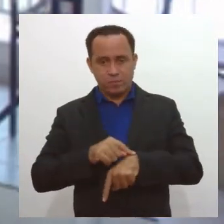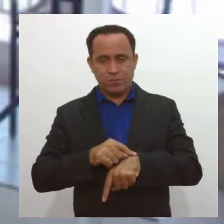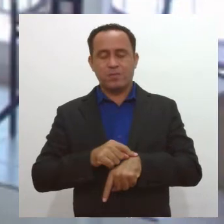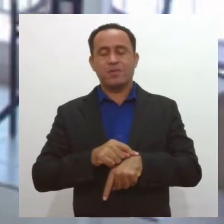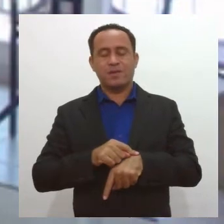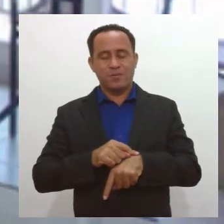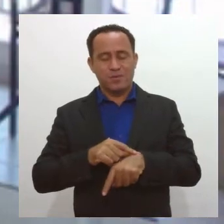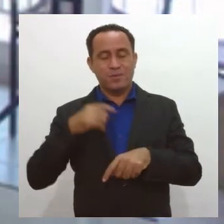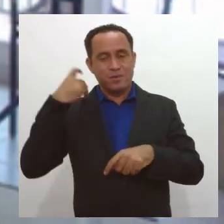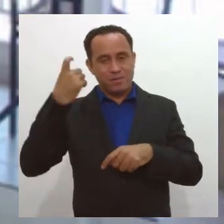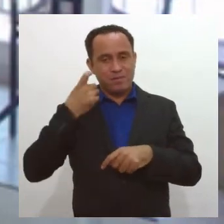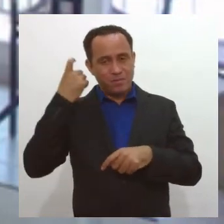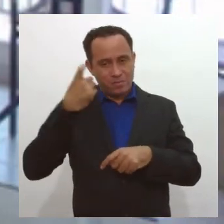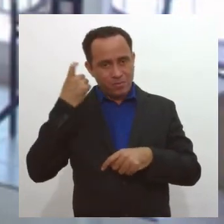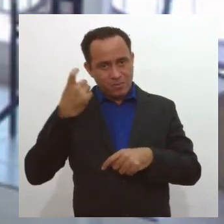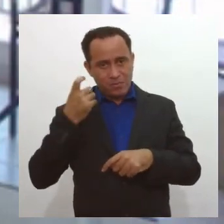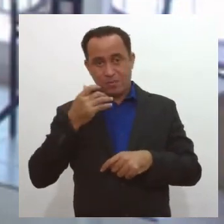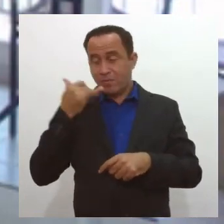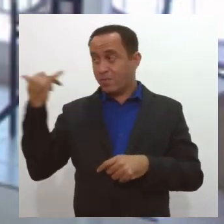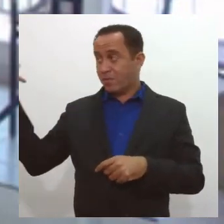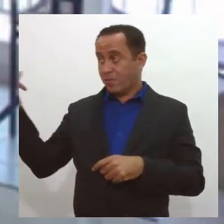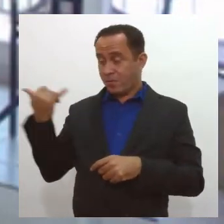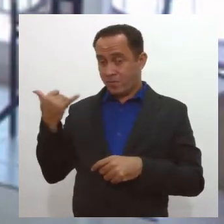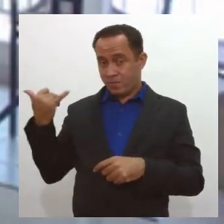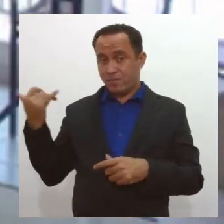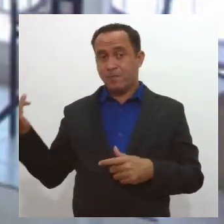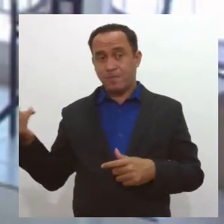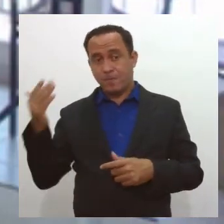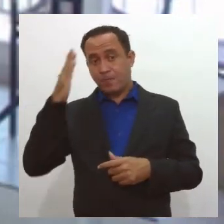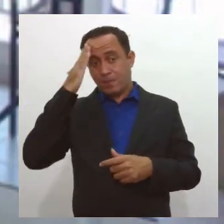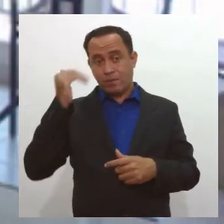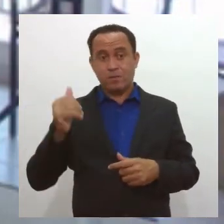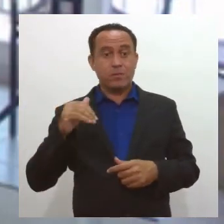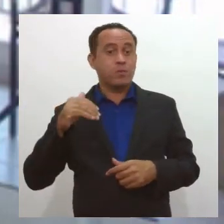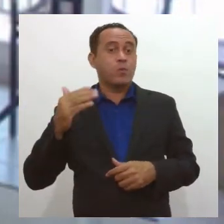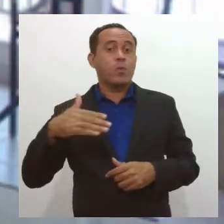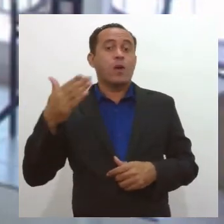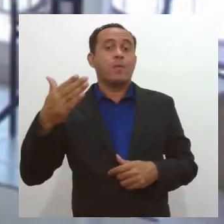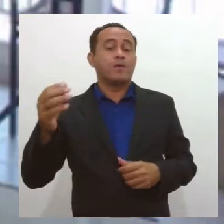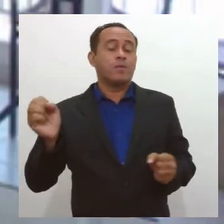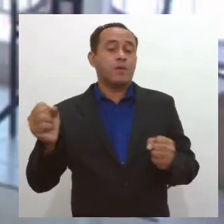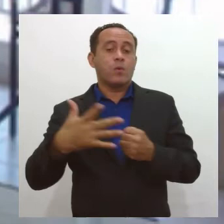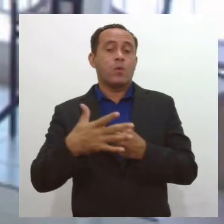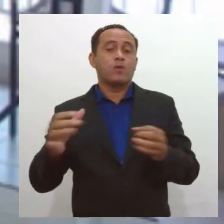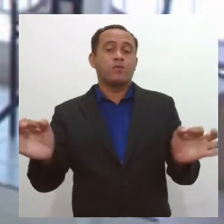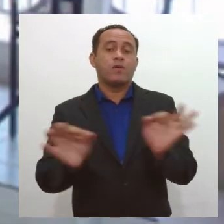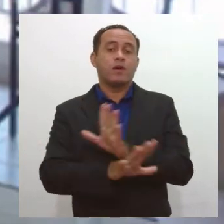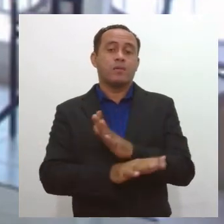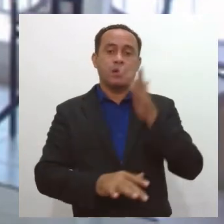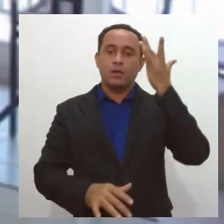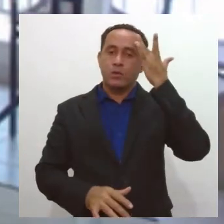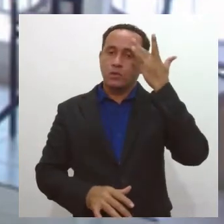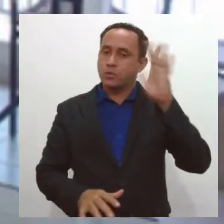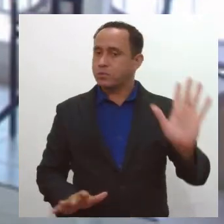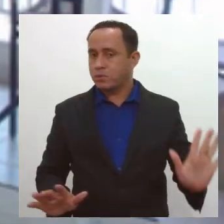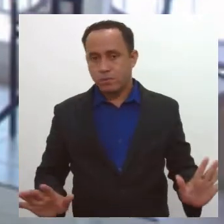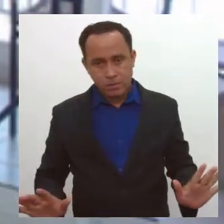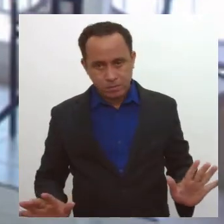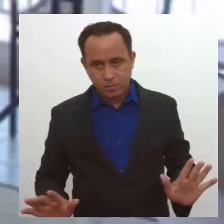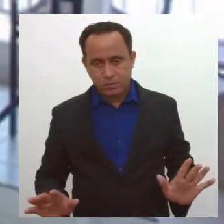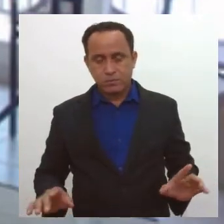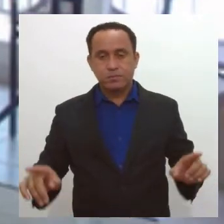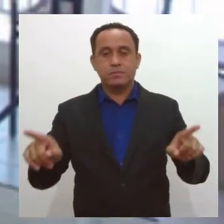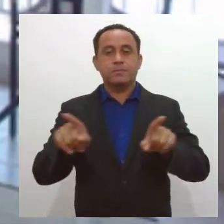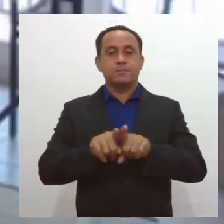cintos. A gente, como você falou e a gente está conversando, não sabemos quando os efeitos da pandemia irão, de fato, acabar. Fora que,